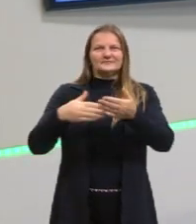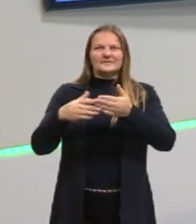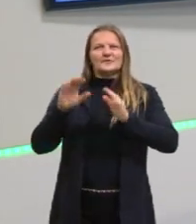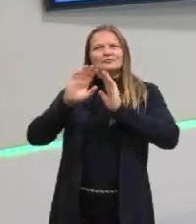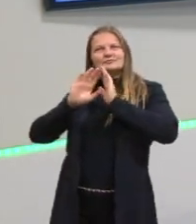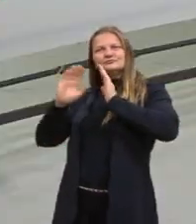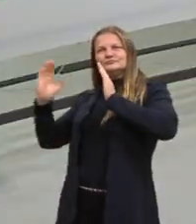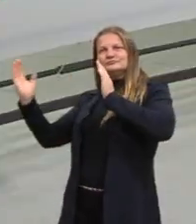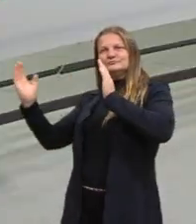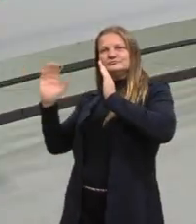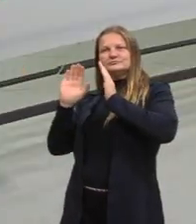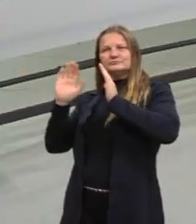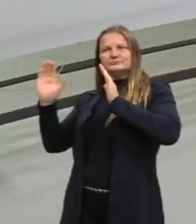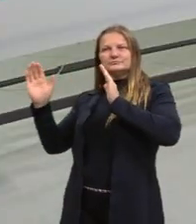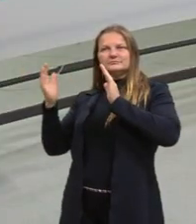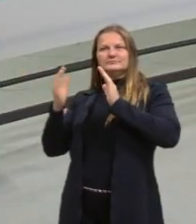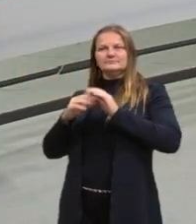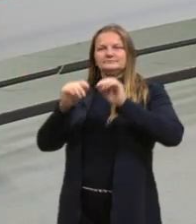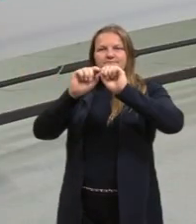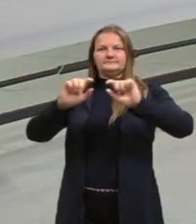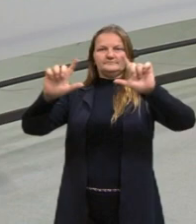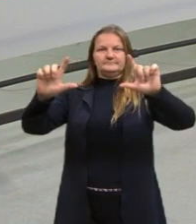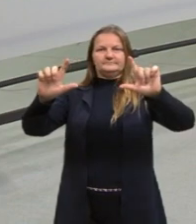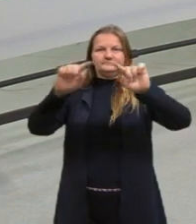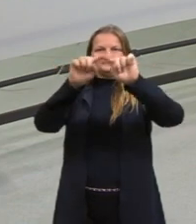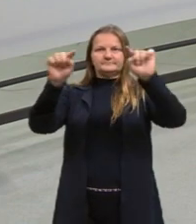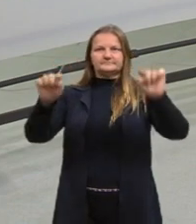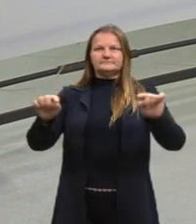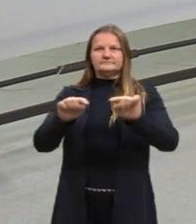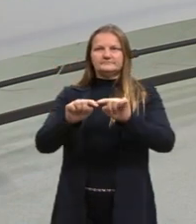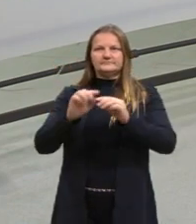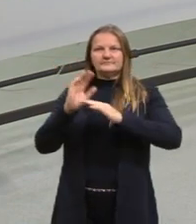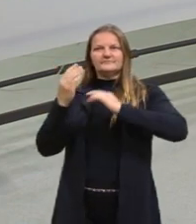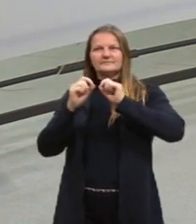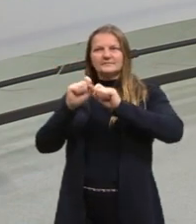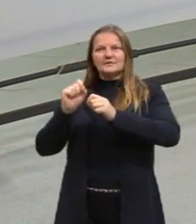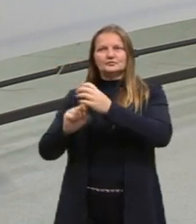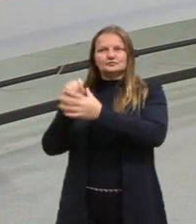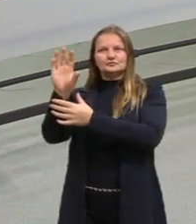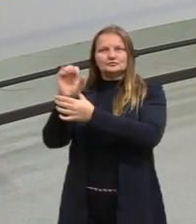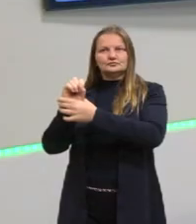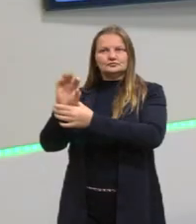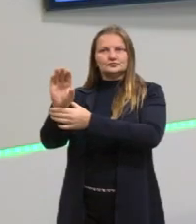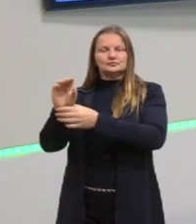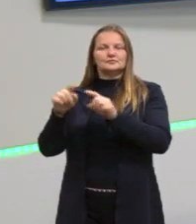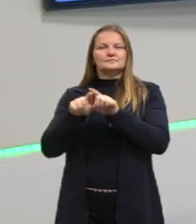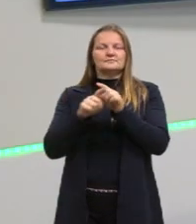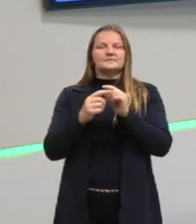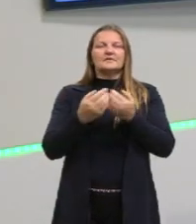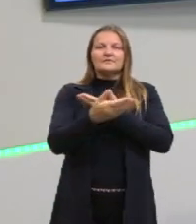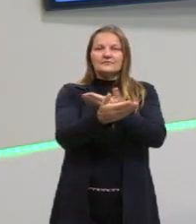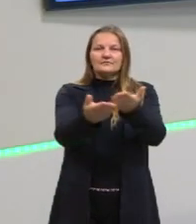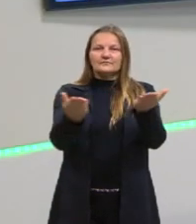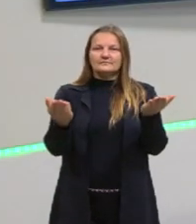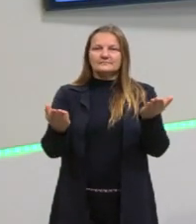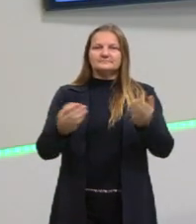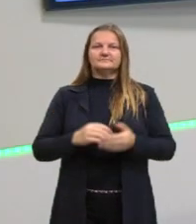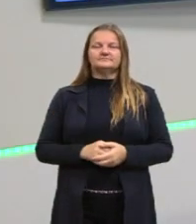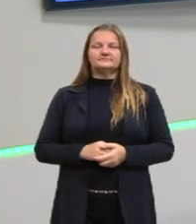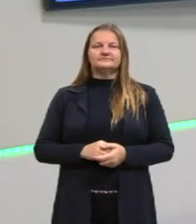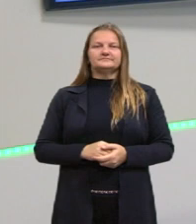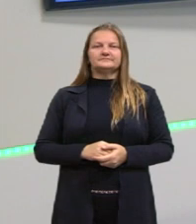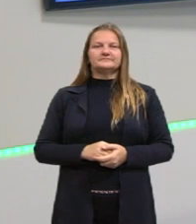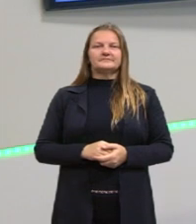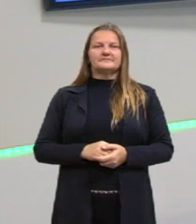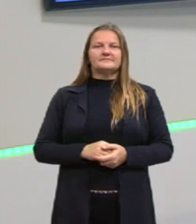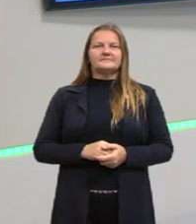de mim tem um quadro branco, um monitor nesse quadro onde são passados os slides, os quais eu me guio para a nossa